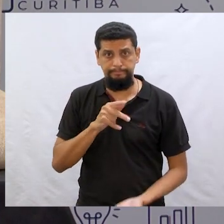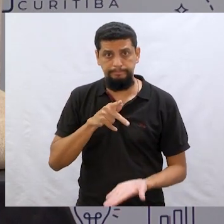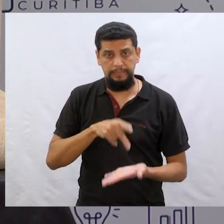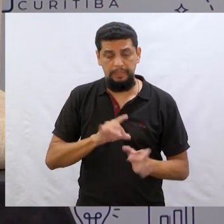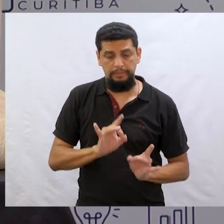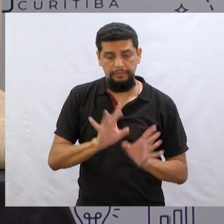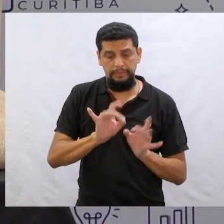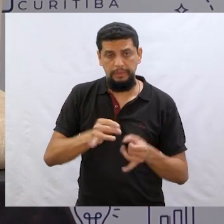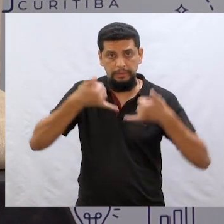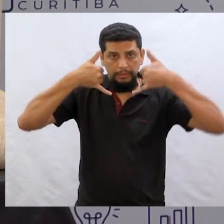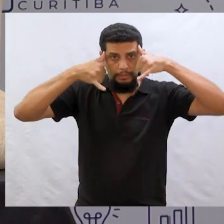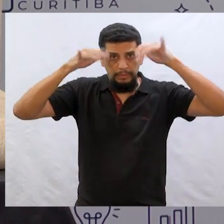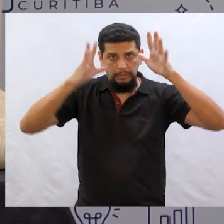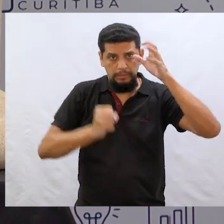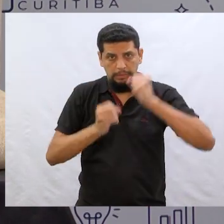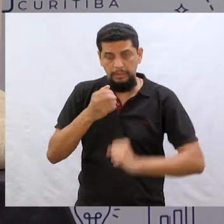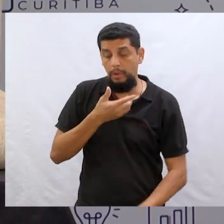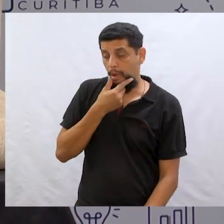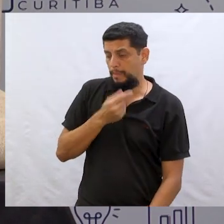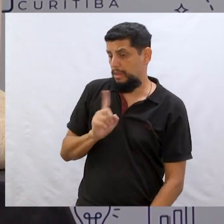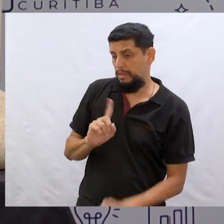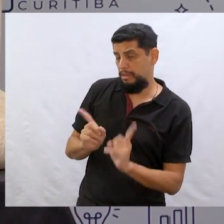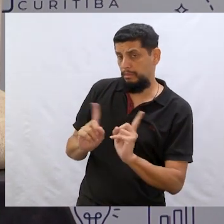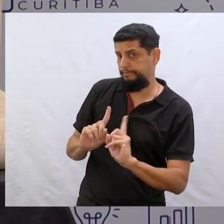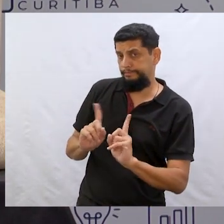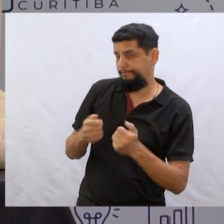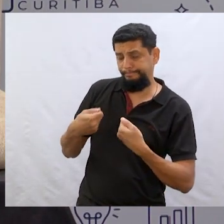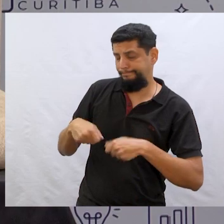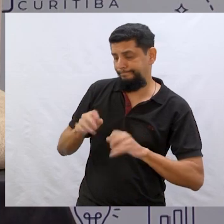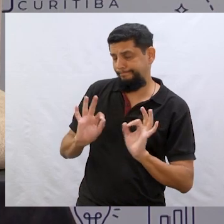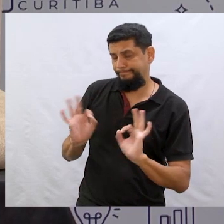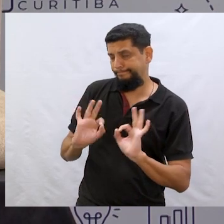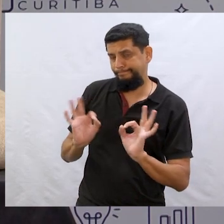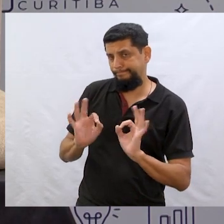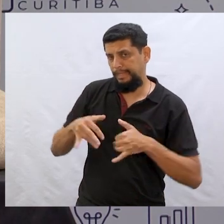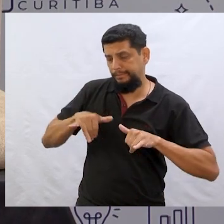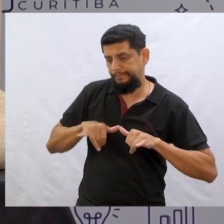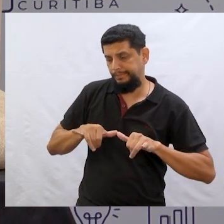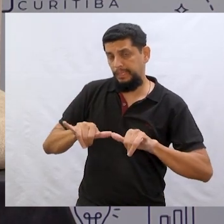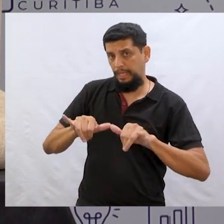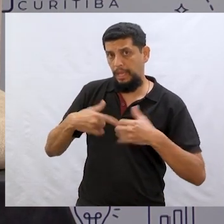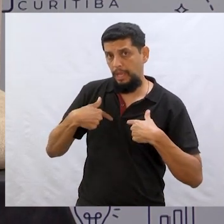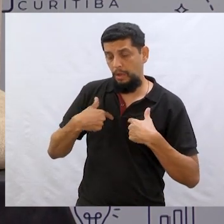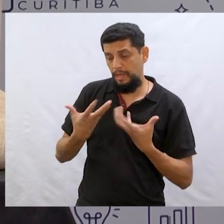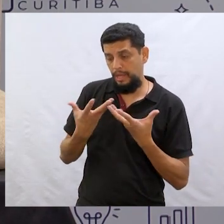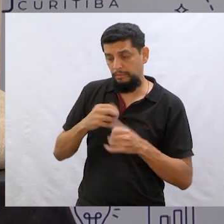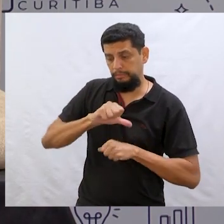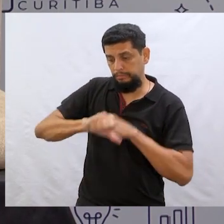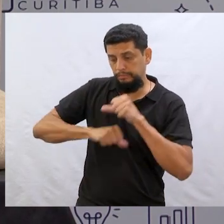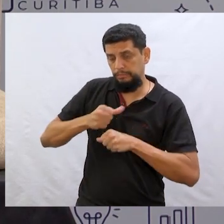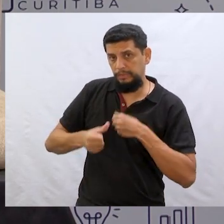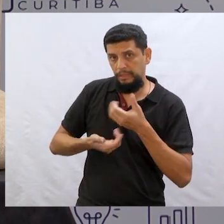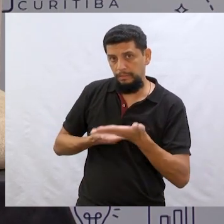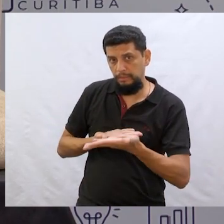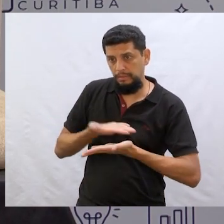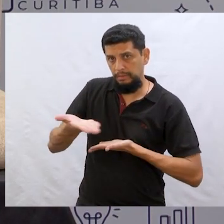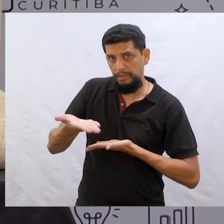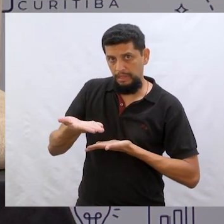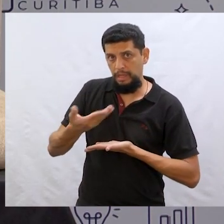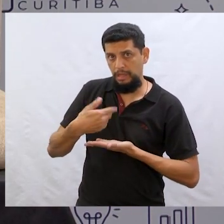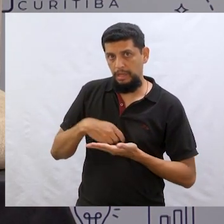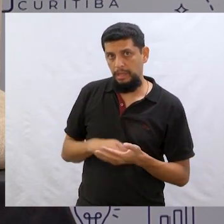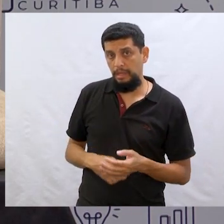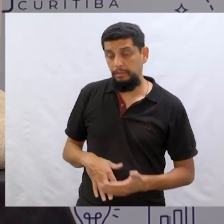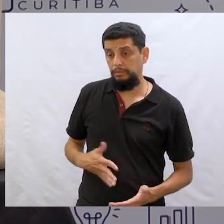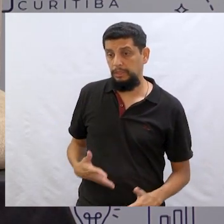no mercado vender essa vaca. O homem então disse, não, não precisa ir para o mercado, eu quero essa vaquinha e te dou